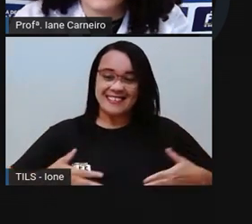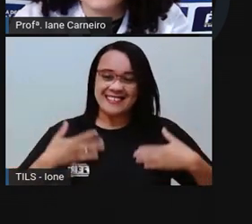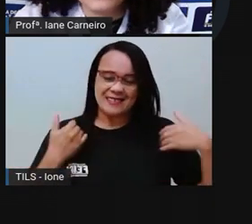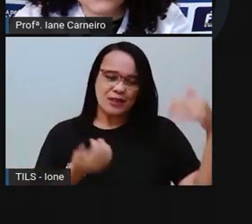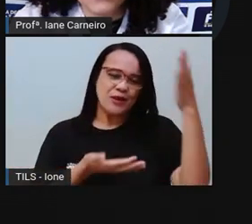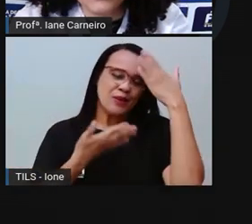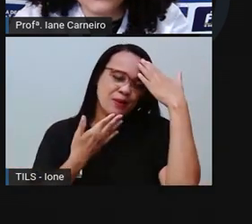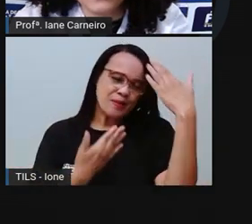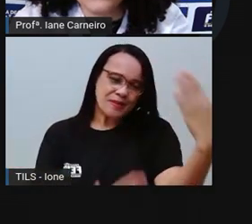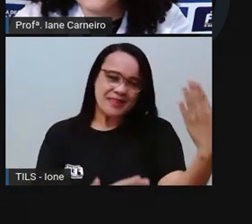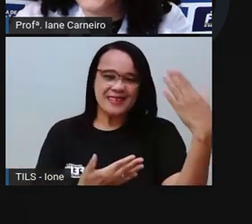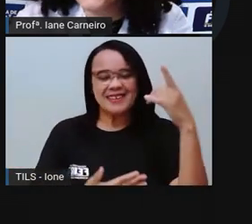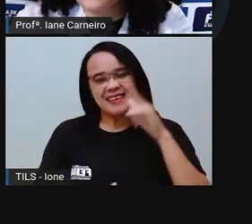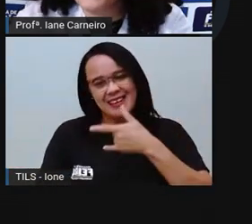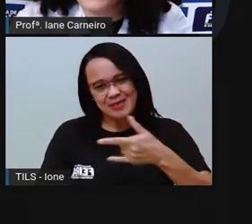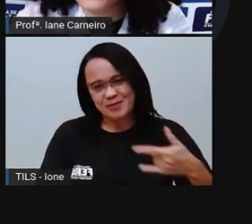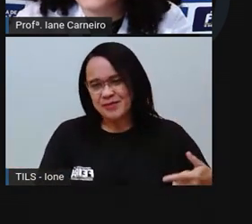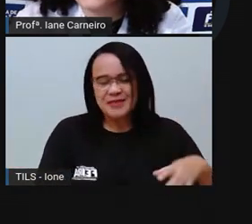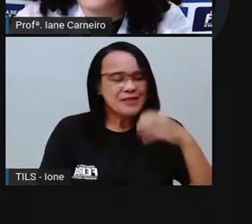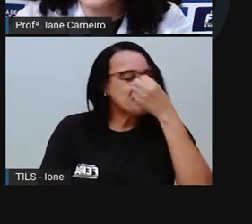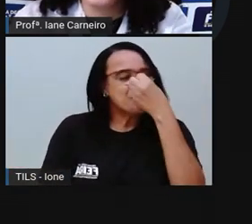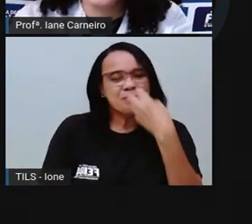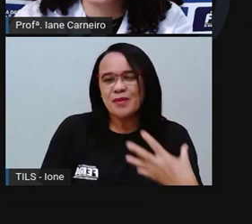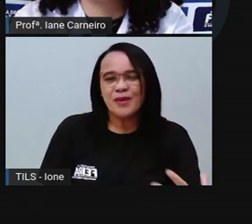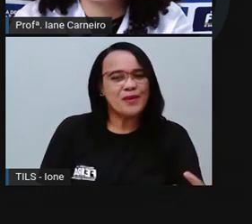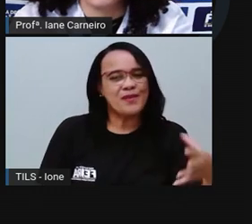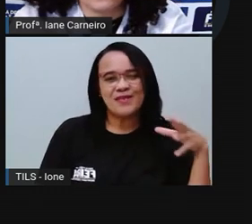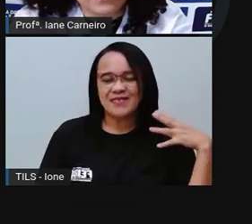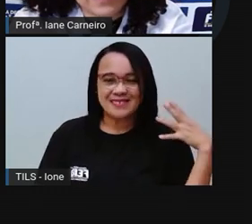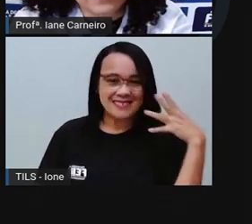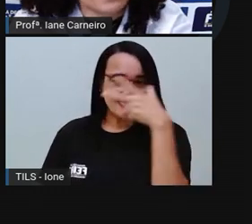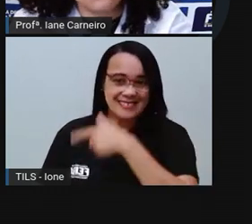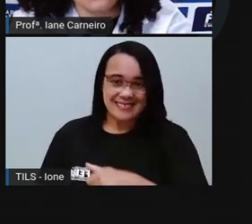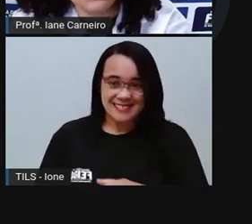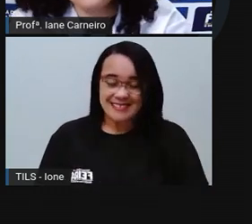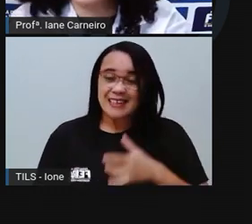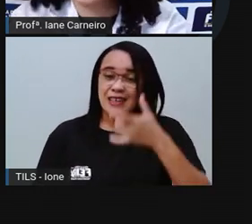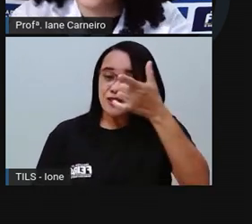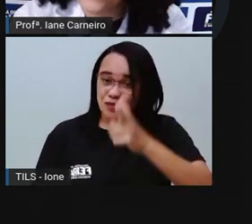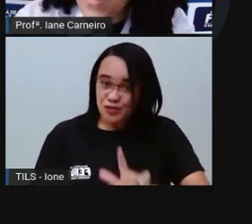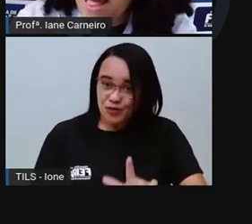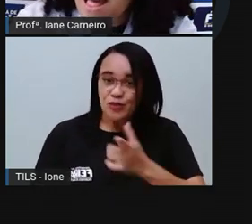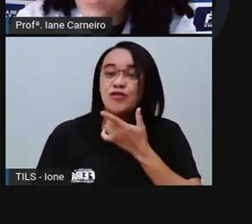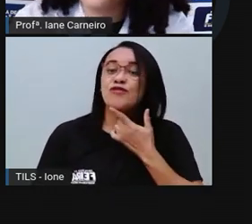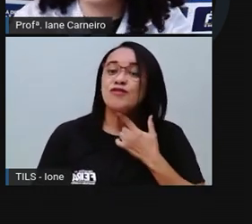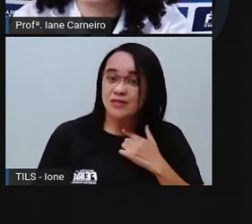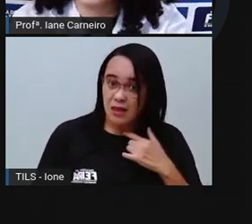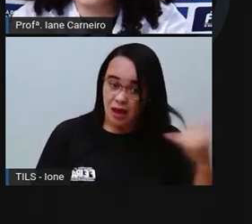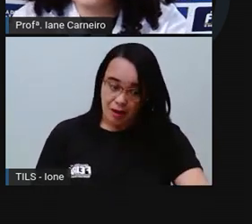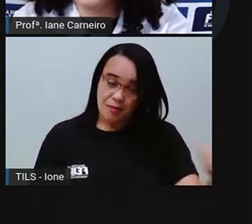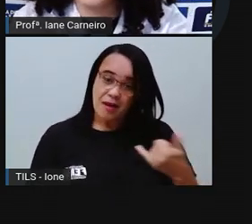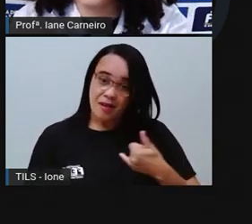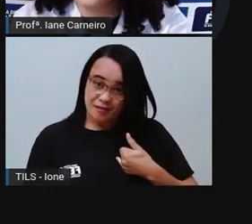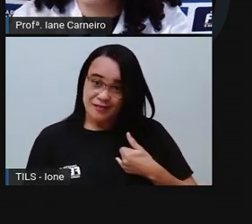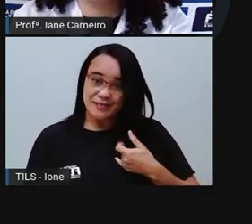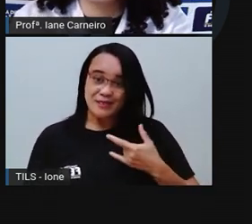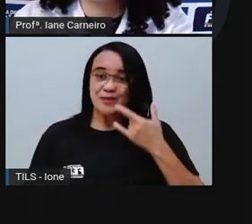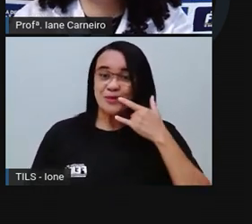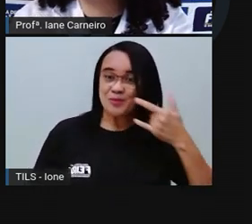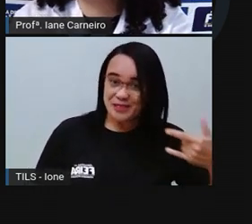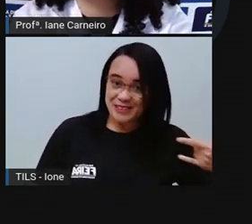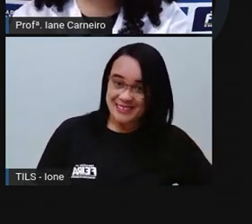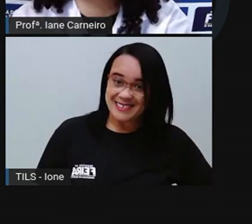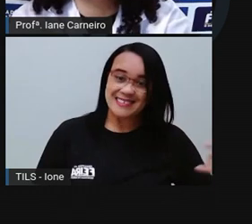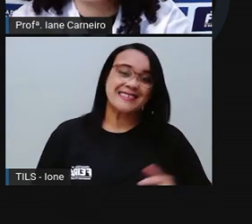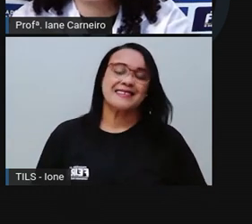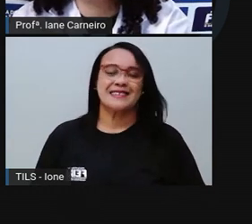Obrigada, seu peixinho. Foi uma beleza. Quando quiser nadar de novo, é só falar, disse o peixinho. Mas